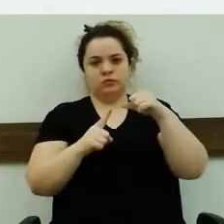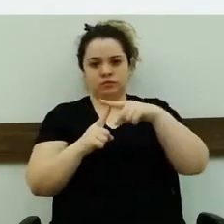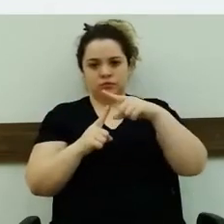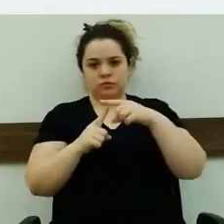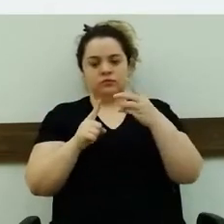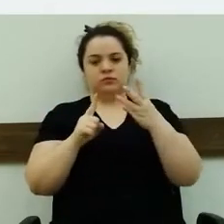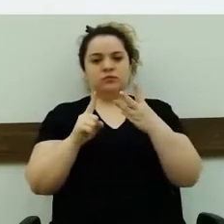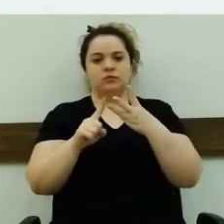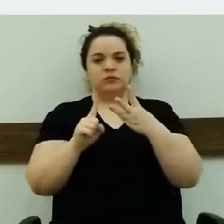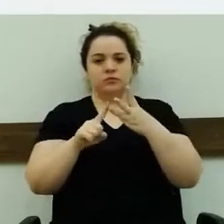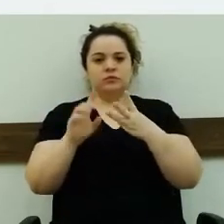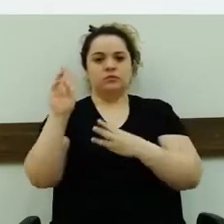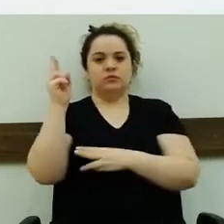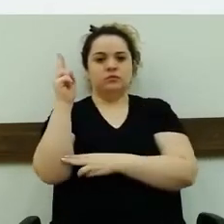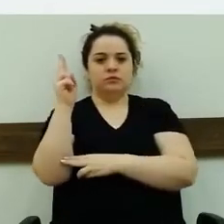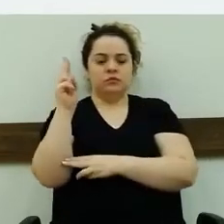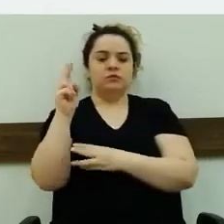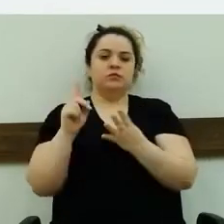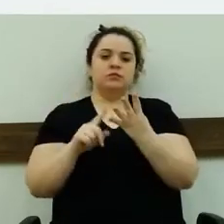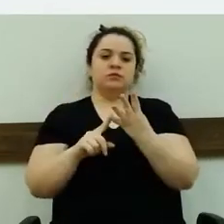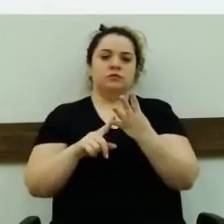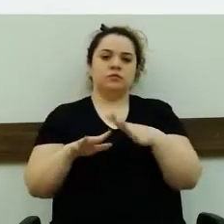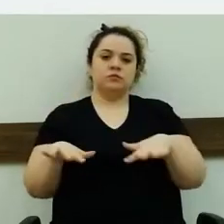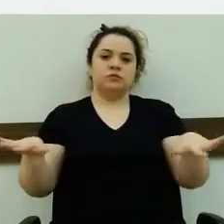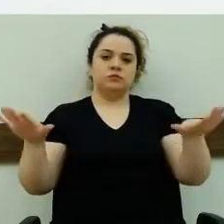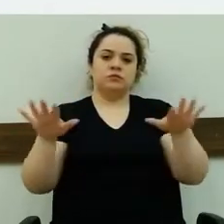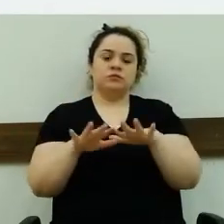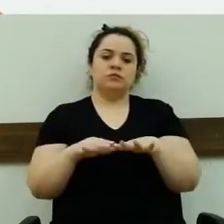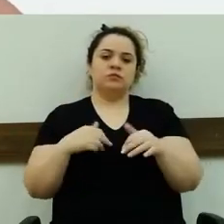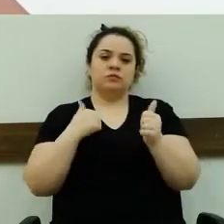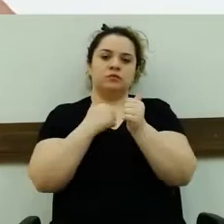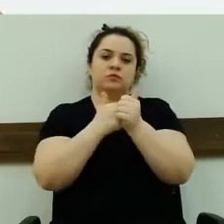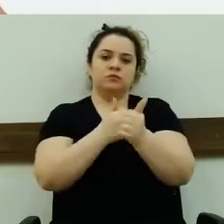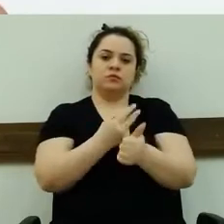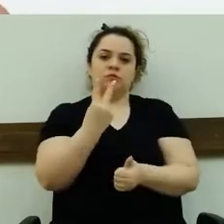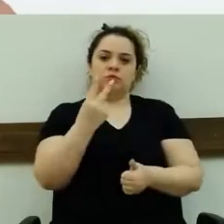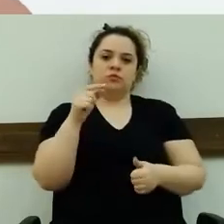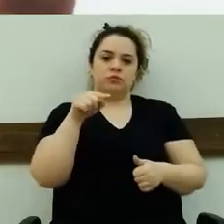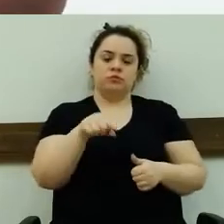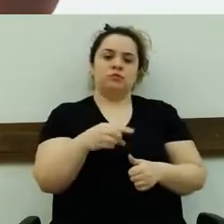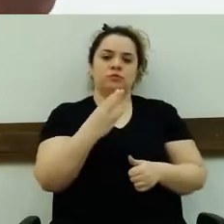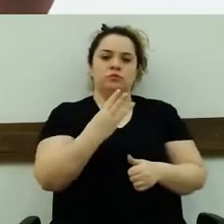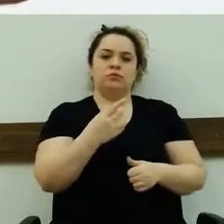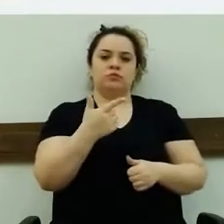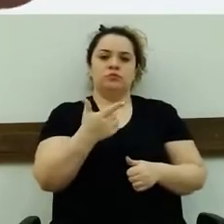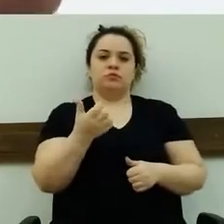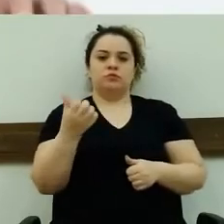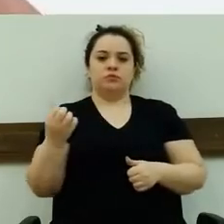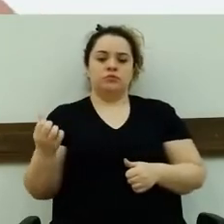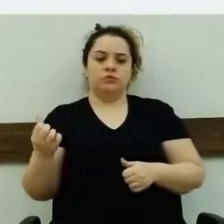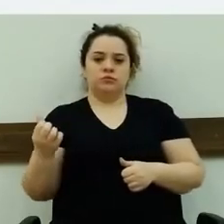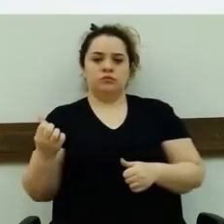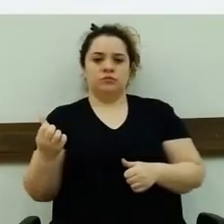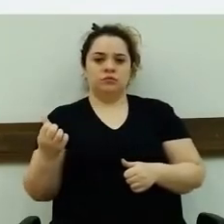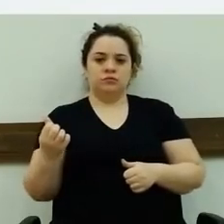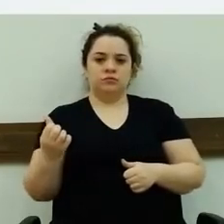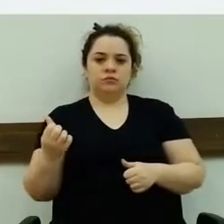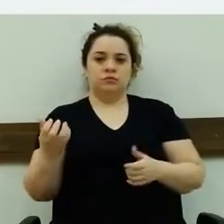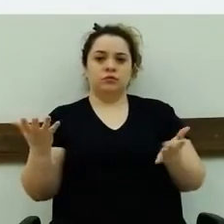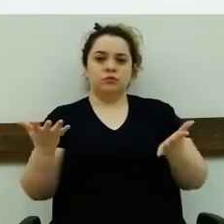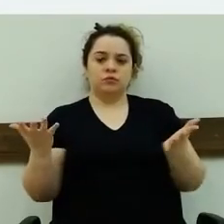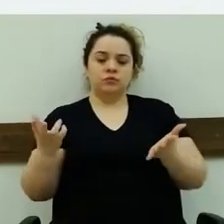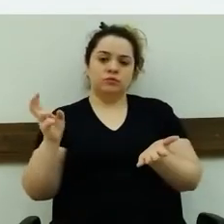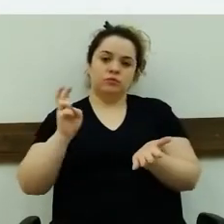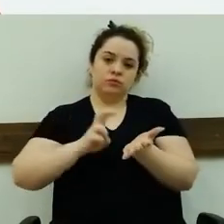Estou acompanhando, temos aí 2.326 assinaturas, qual uma delas hoje de manhã eu